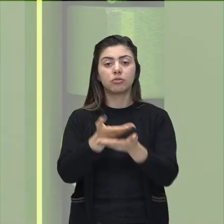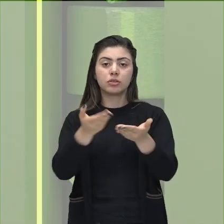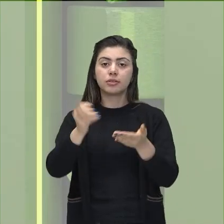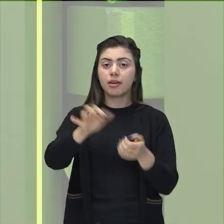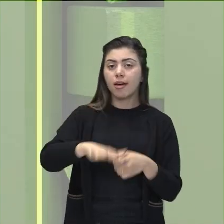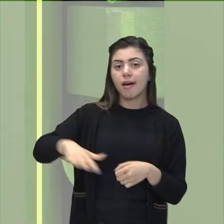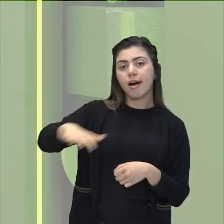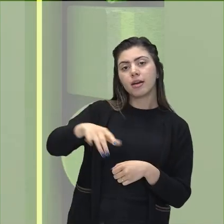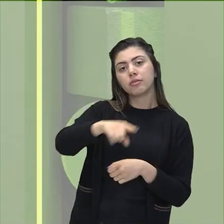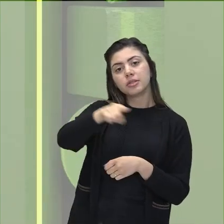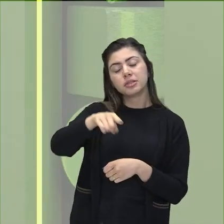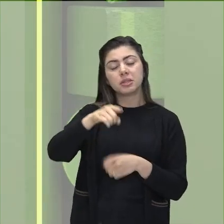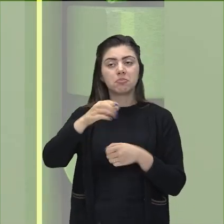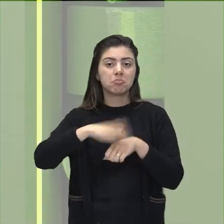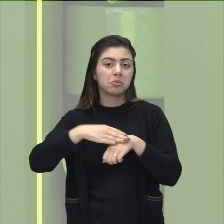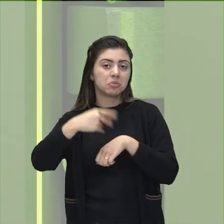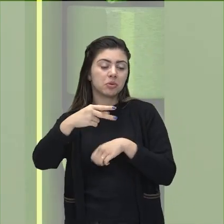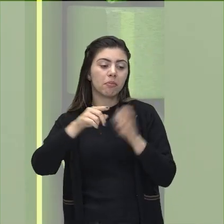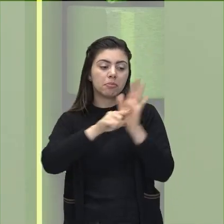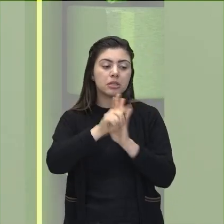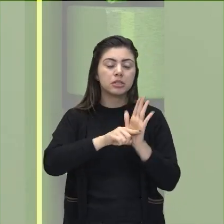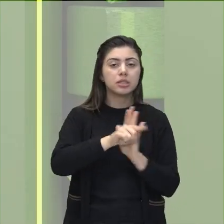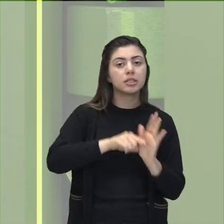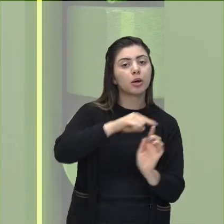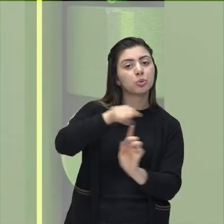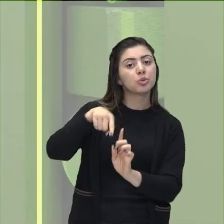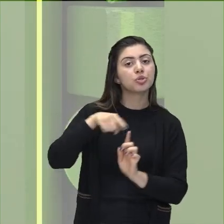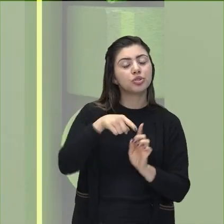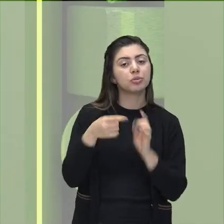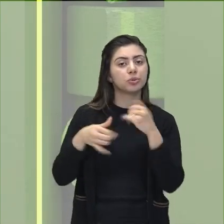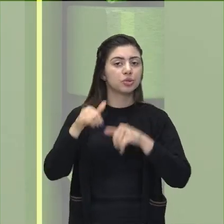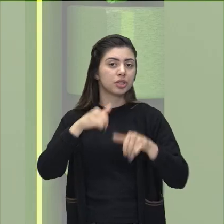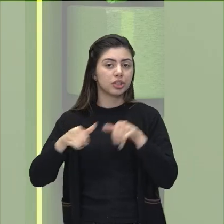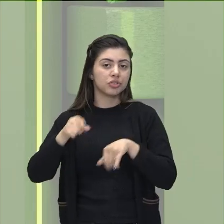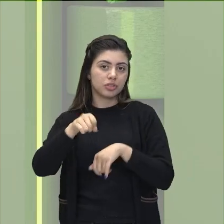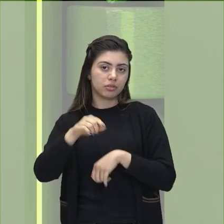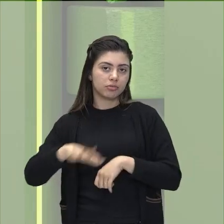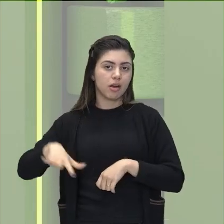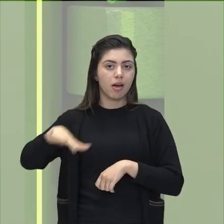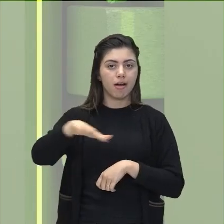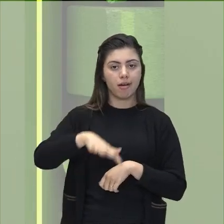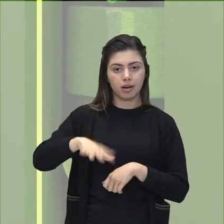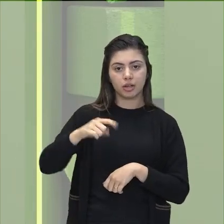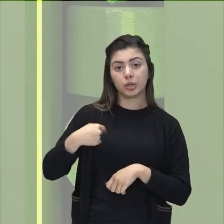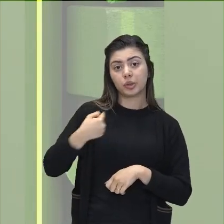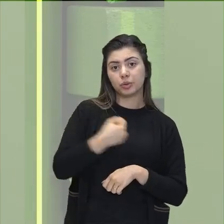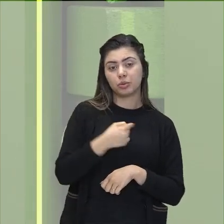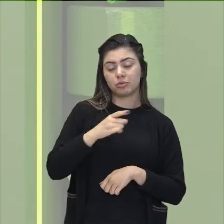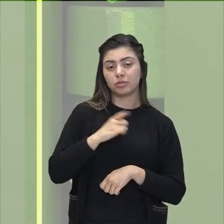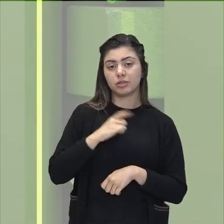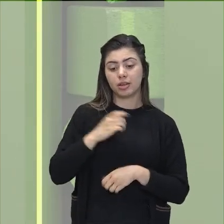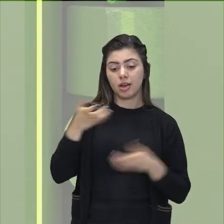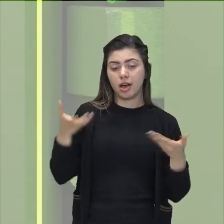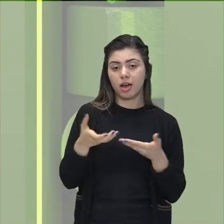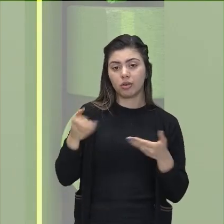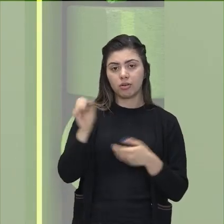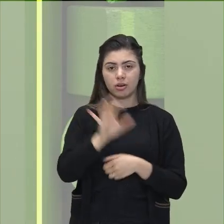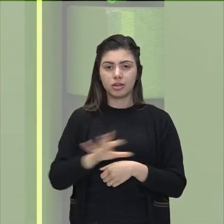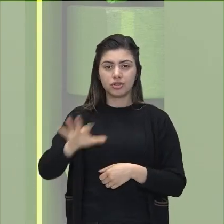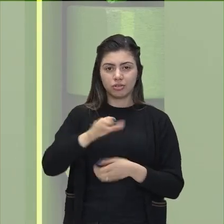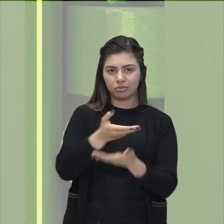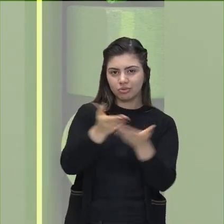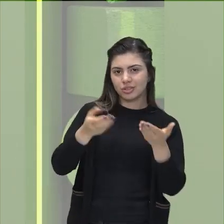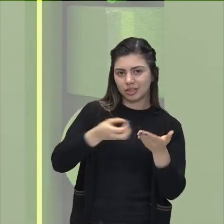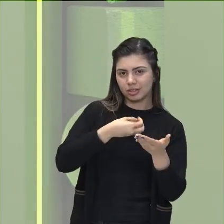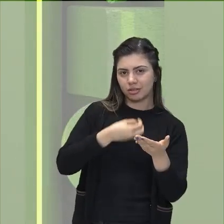procure quais são as formas de produção de energia que nós temos na nossa região, aqui na região onde você está,